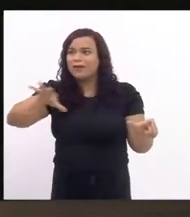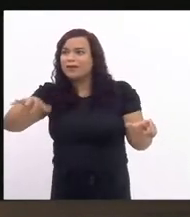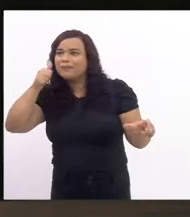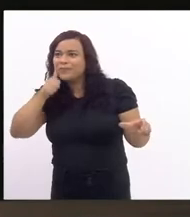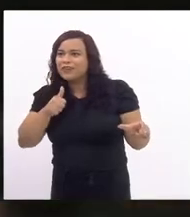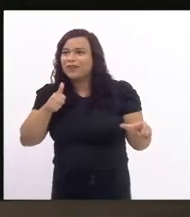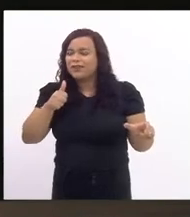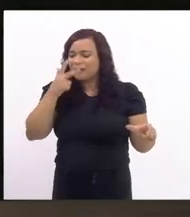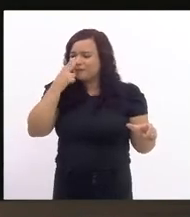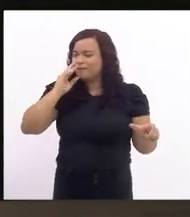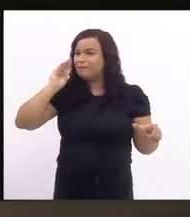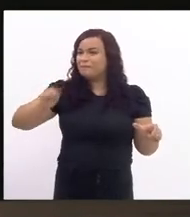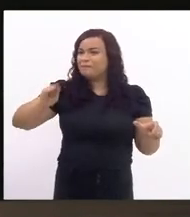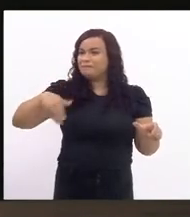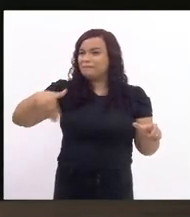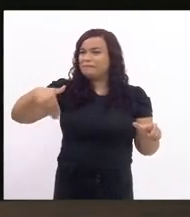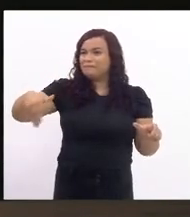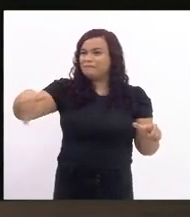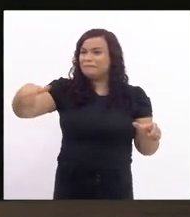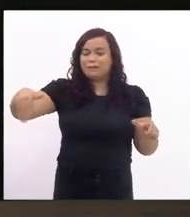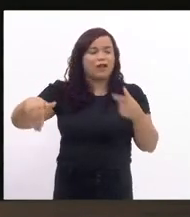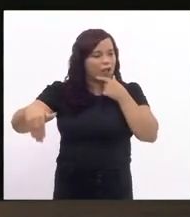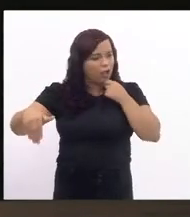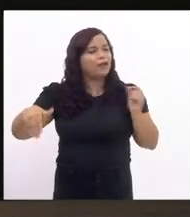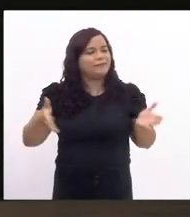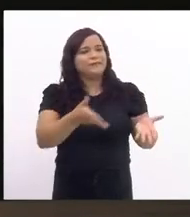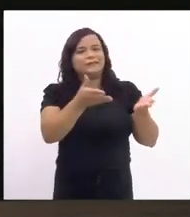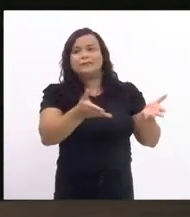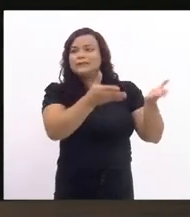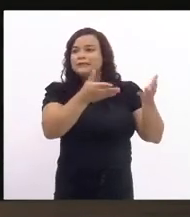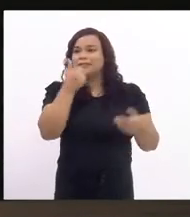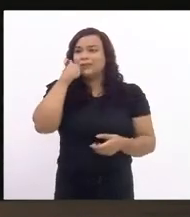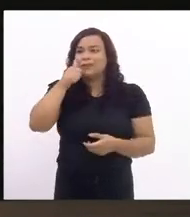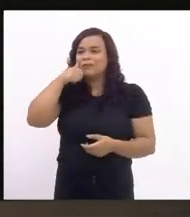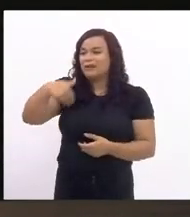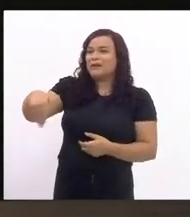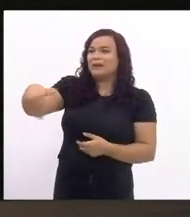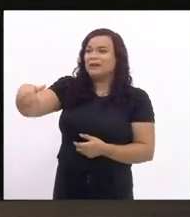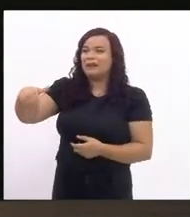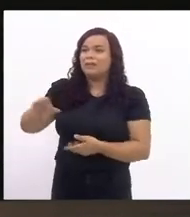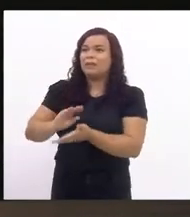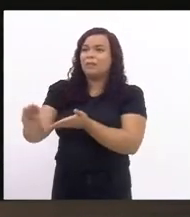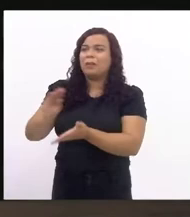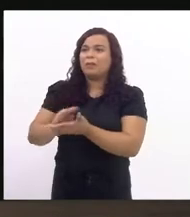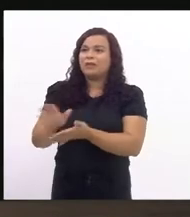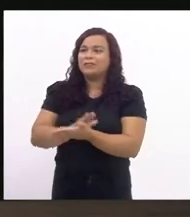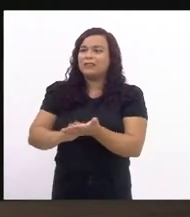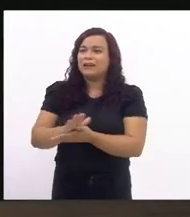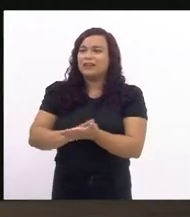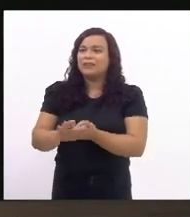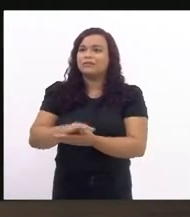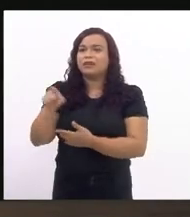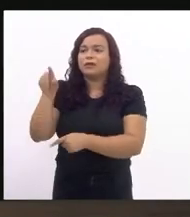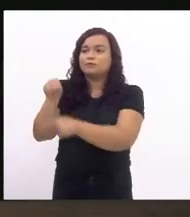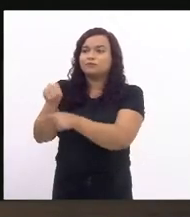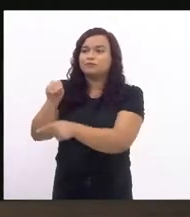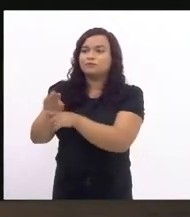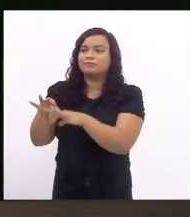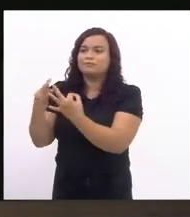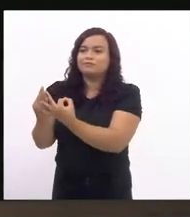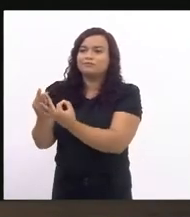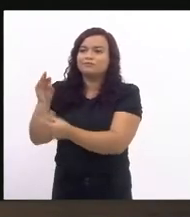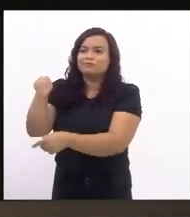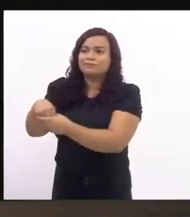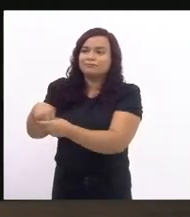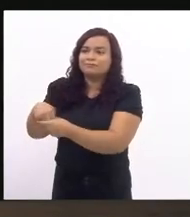relega a mulher única e exclusivamente as mulheres o trabalho não remunerado do cuidado impondo